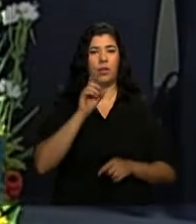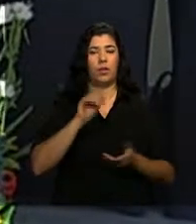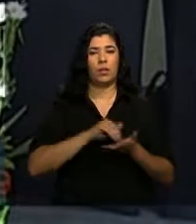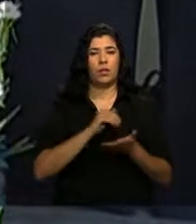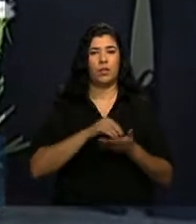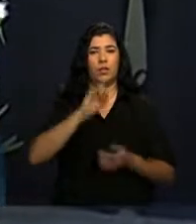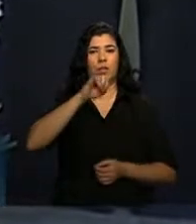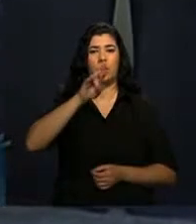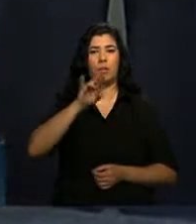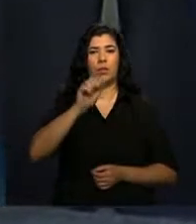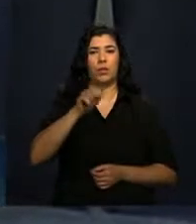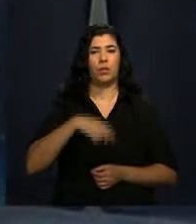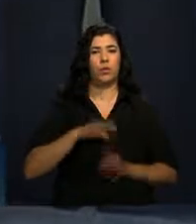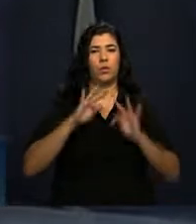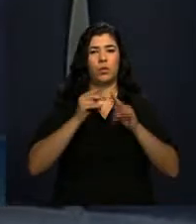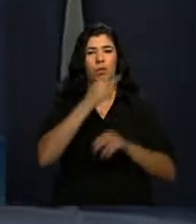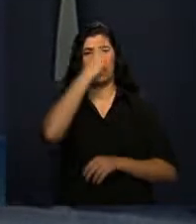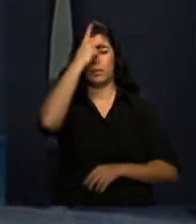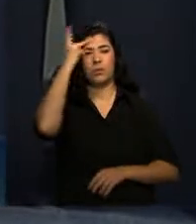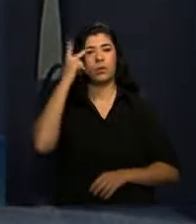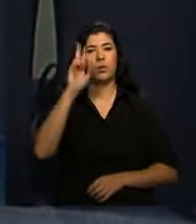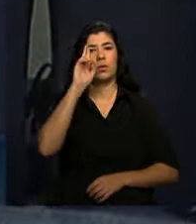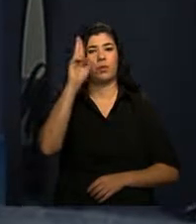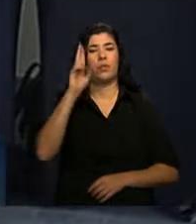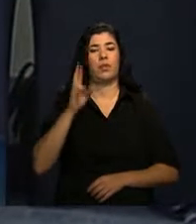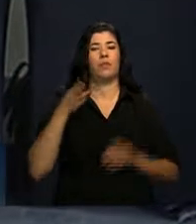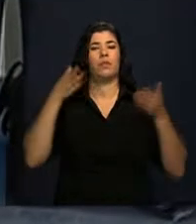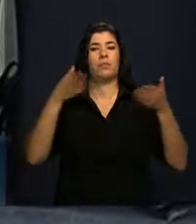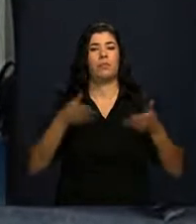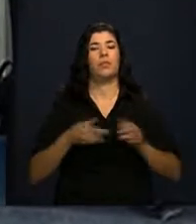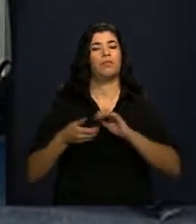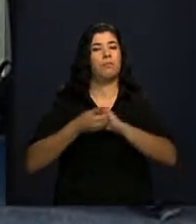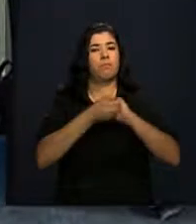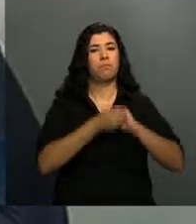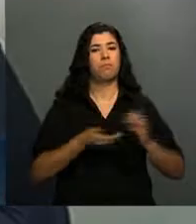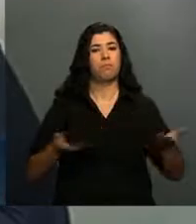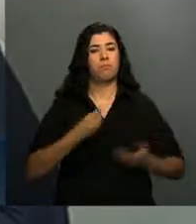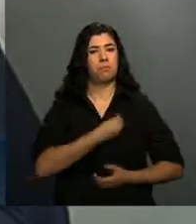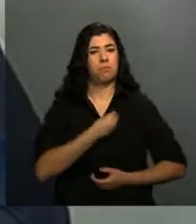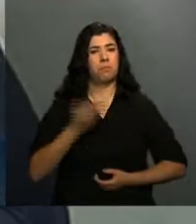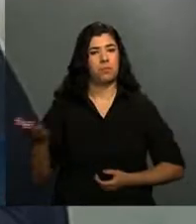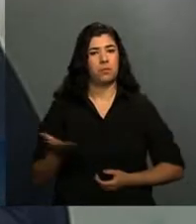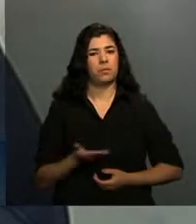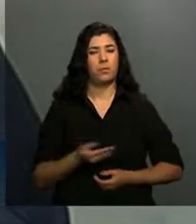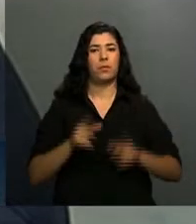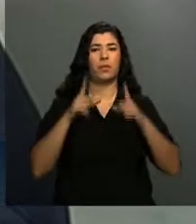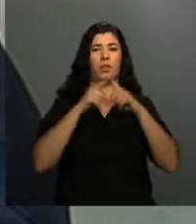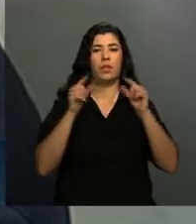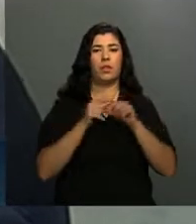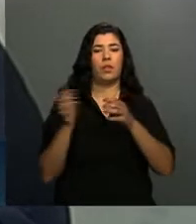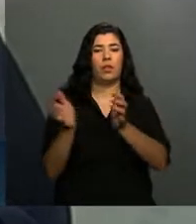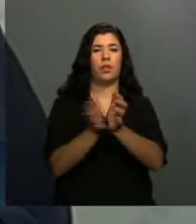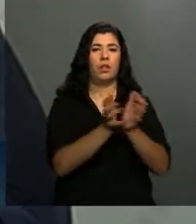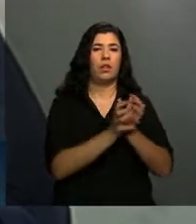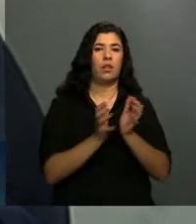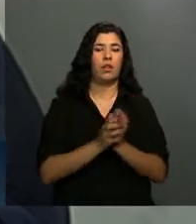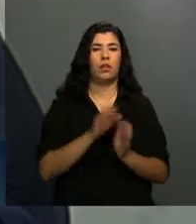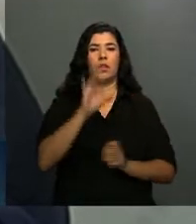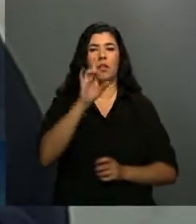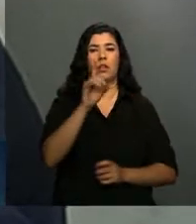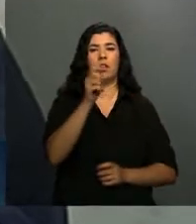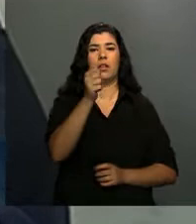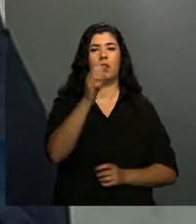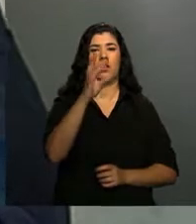todos os participantes aqui. Prazer em saudar vocês aqui em Brasília. Nossa equipe do DataSus, Helmo,